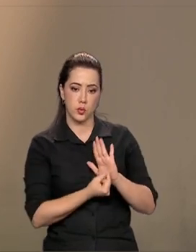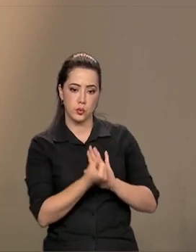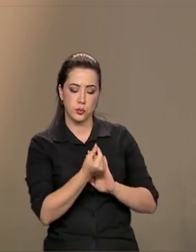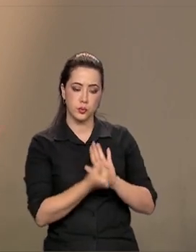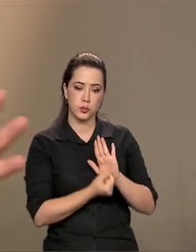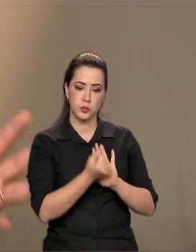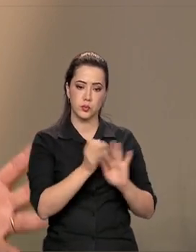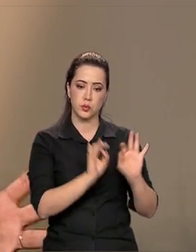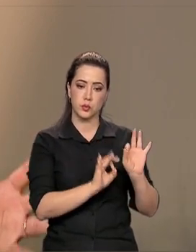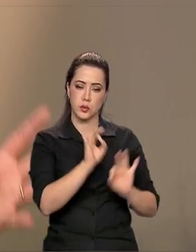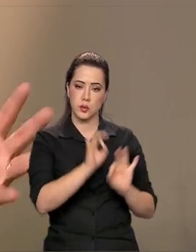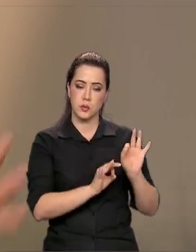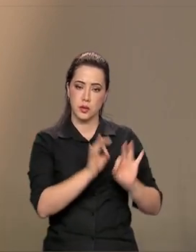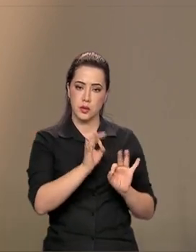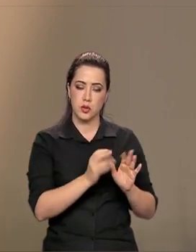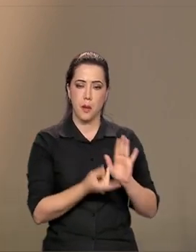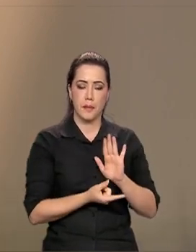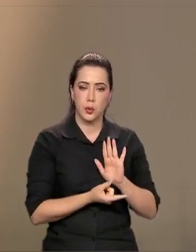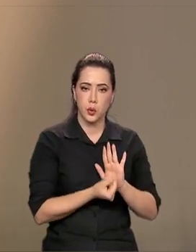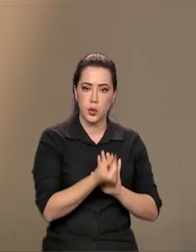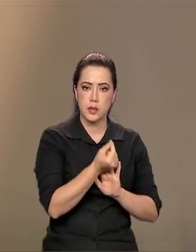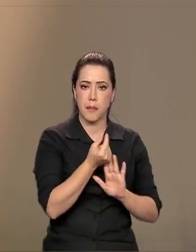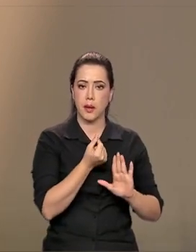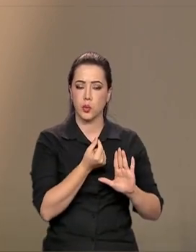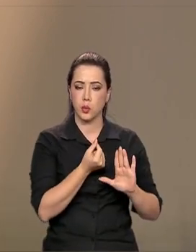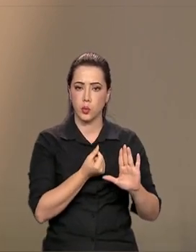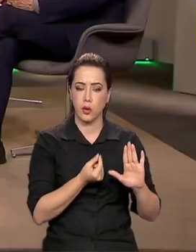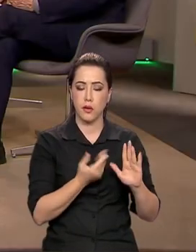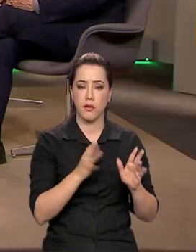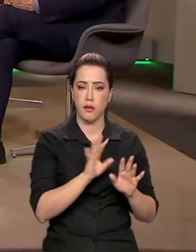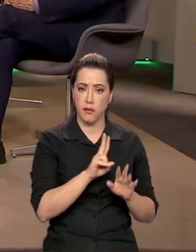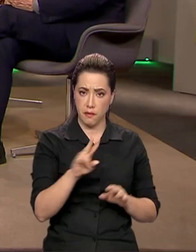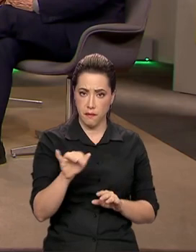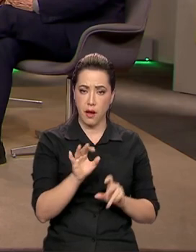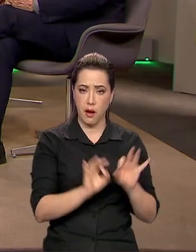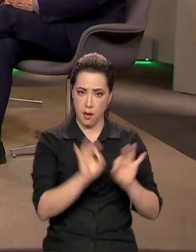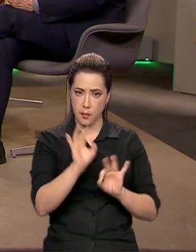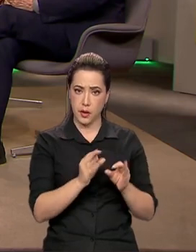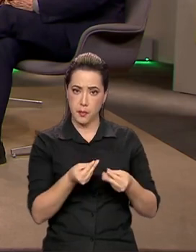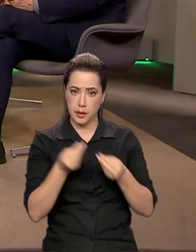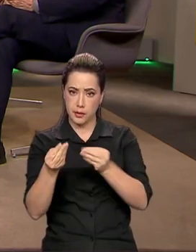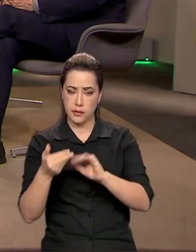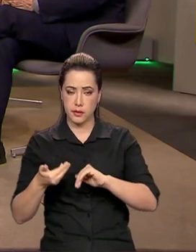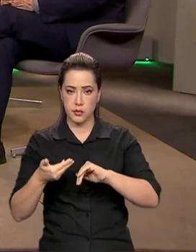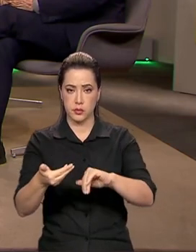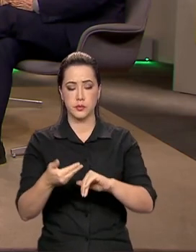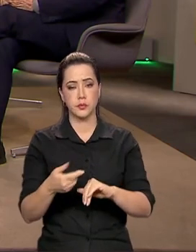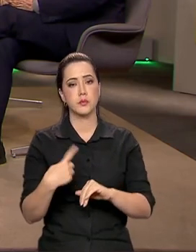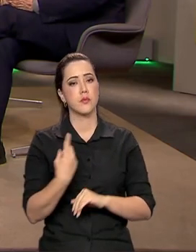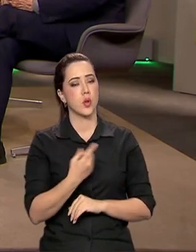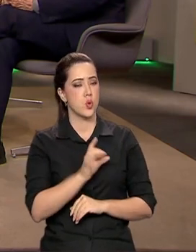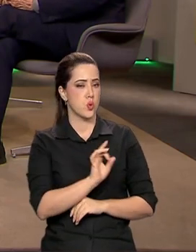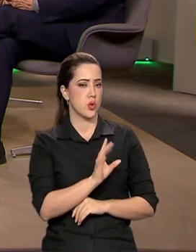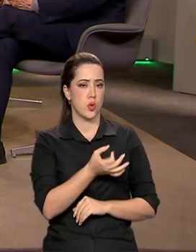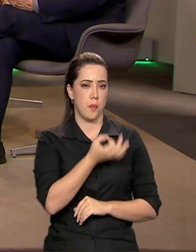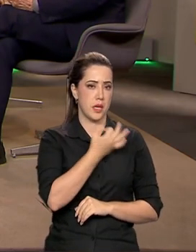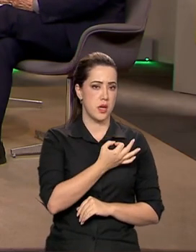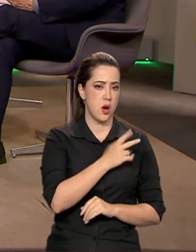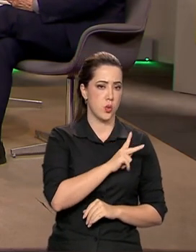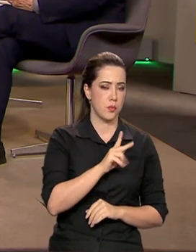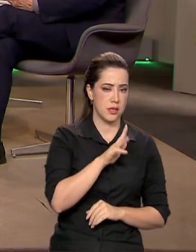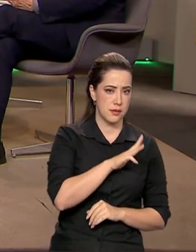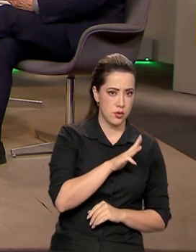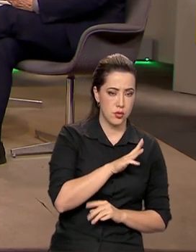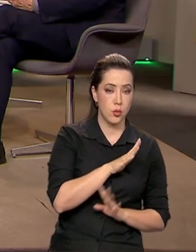do planejamento e do orçamento que será agora elaborada para entregar ao Congresso Nacional, não será só do presidente